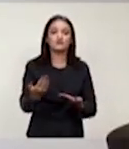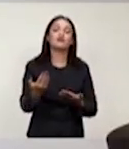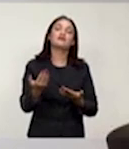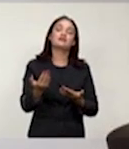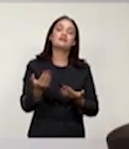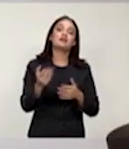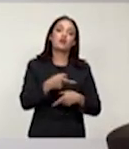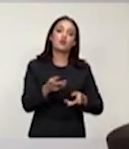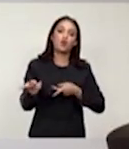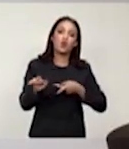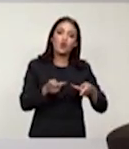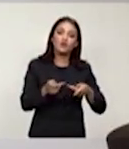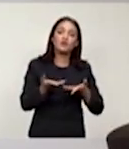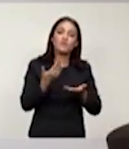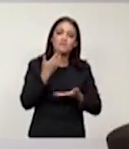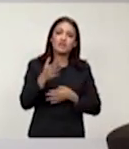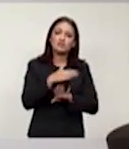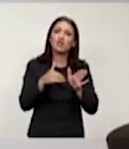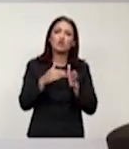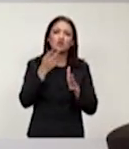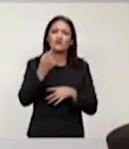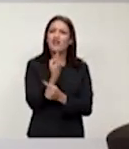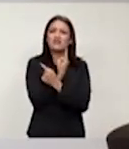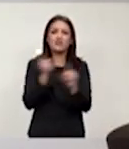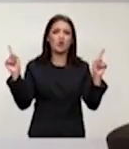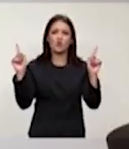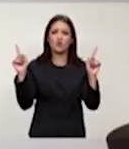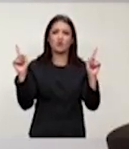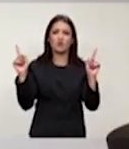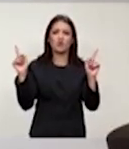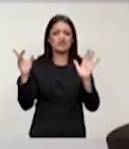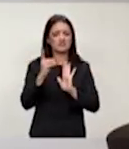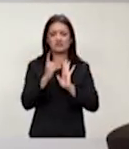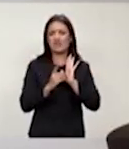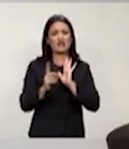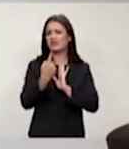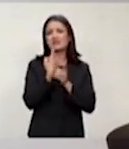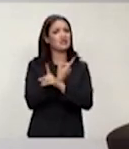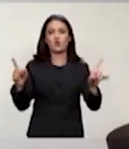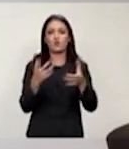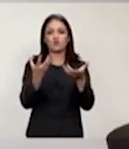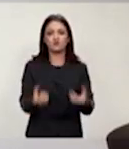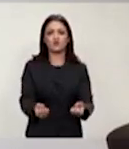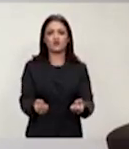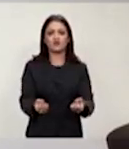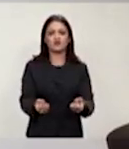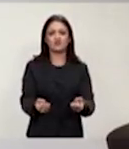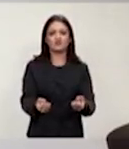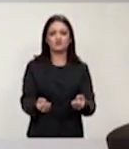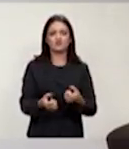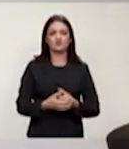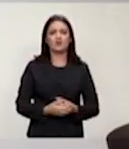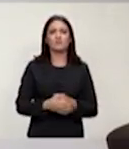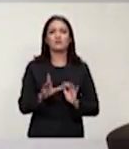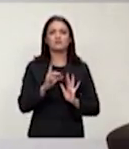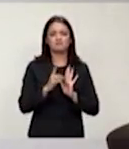para dizer não. Não a essa política trazida pelo decreto 10